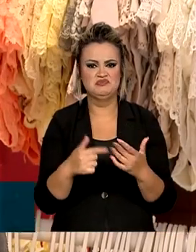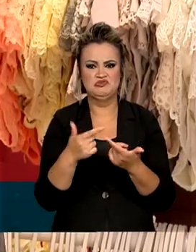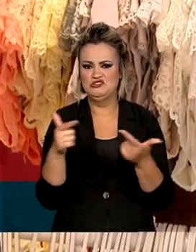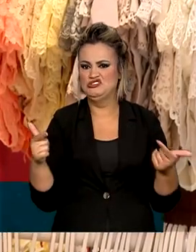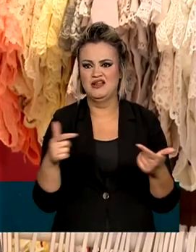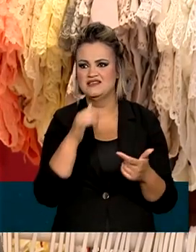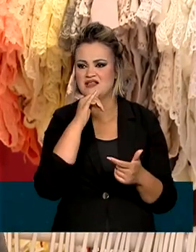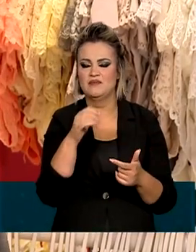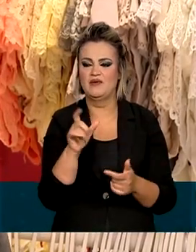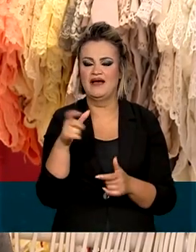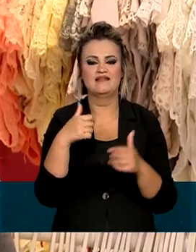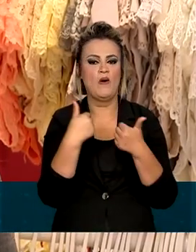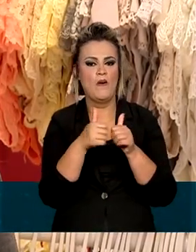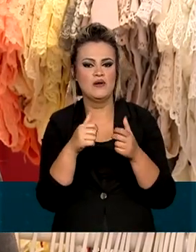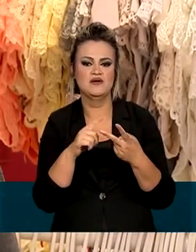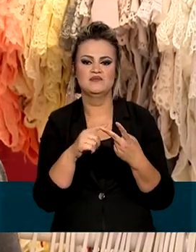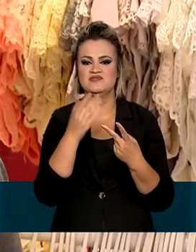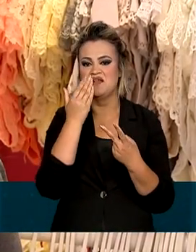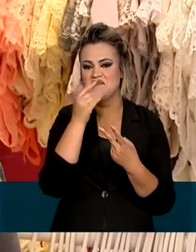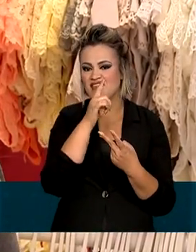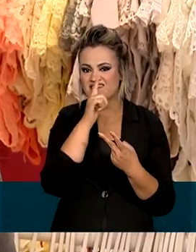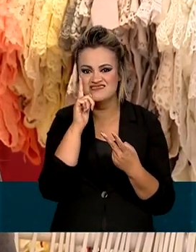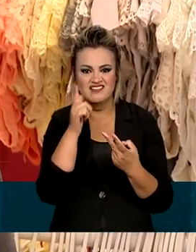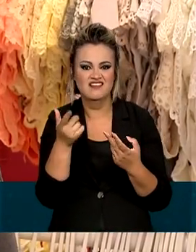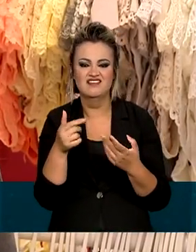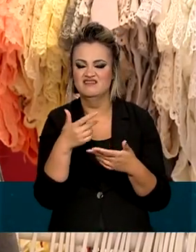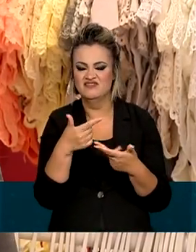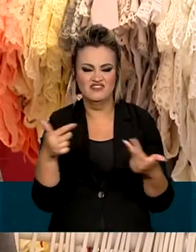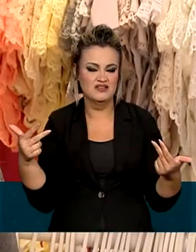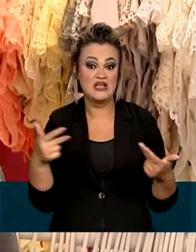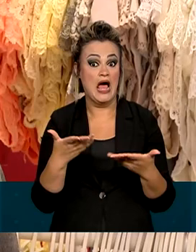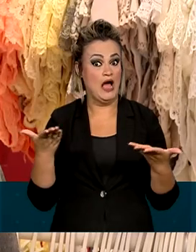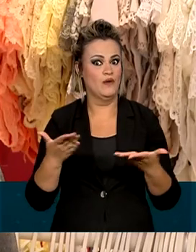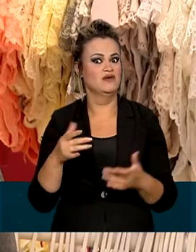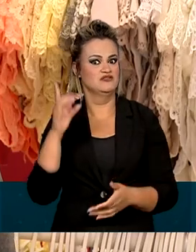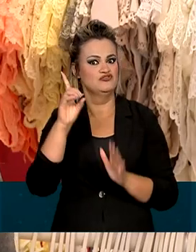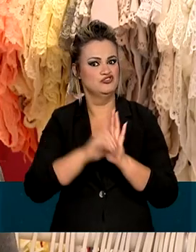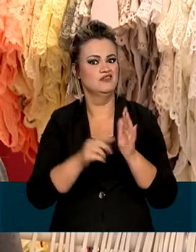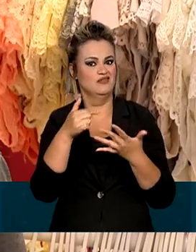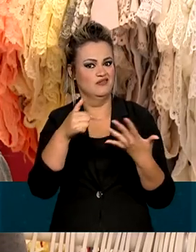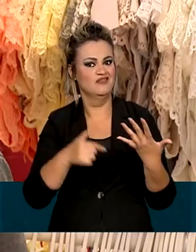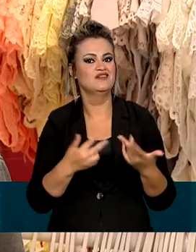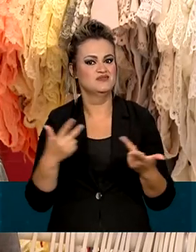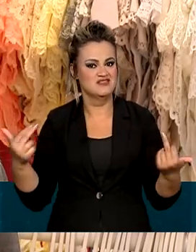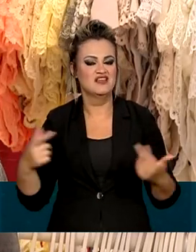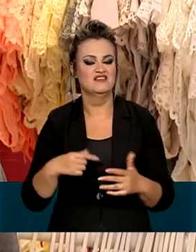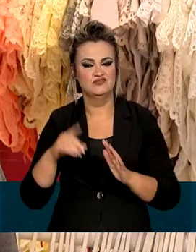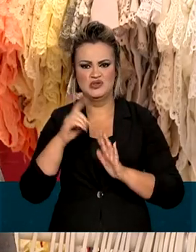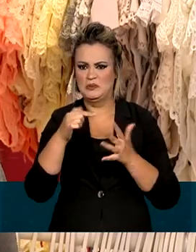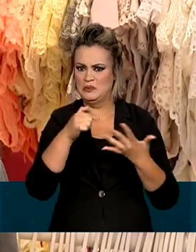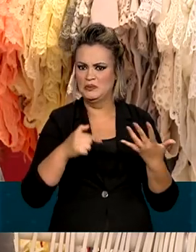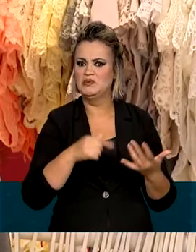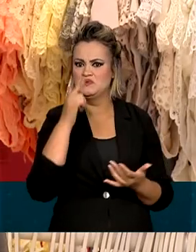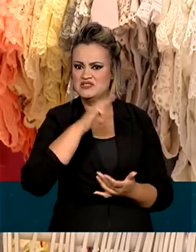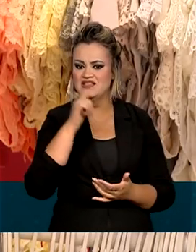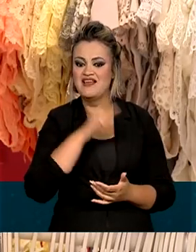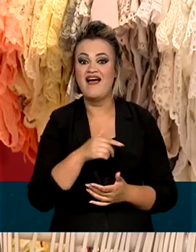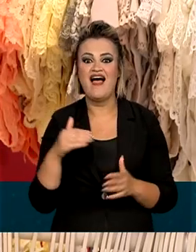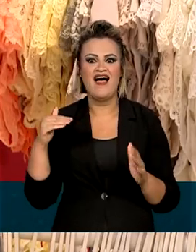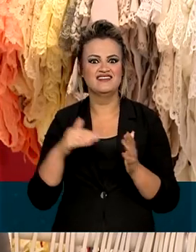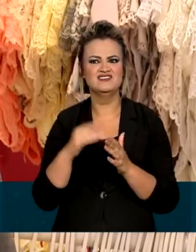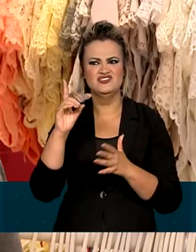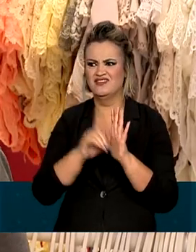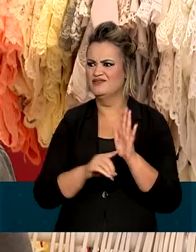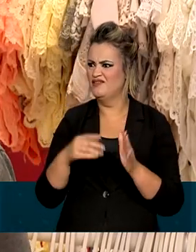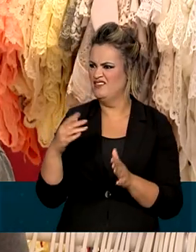-transporte, alimentação, aí tem tudo agora. Agora todos os meus direitos, até direitos que eu